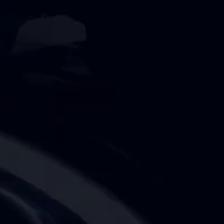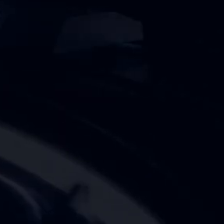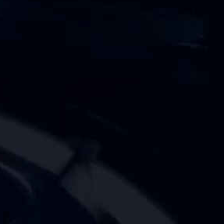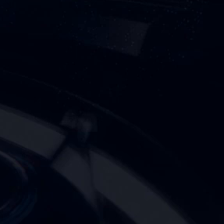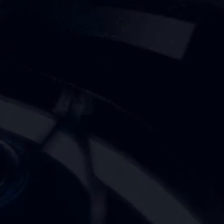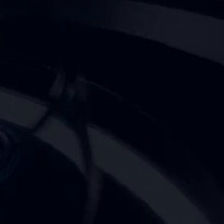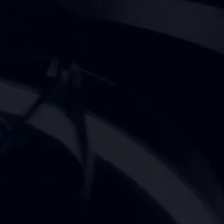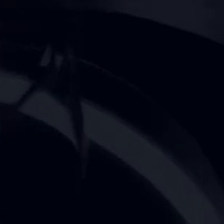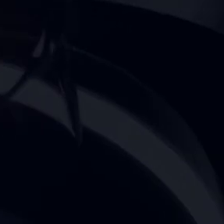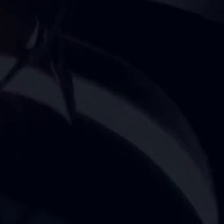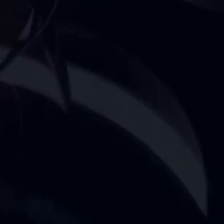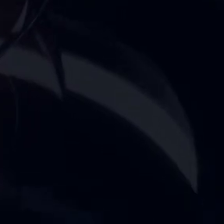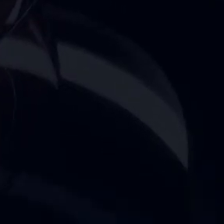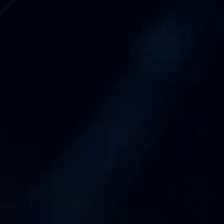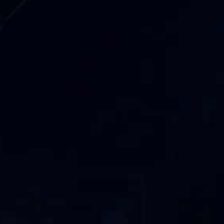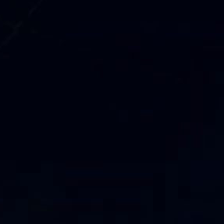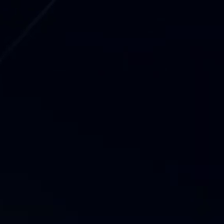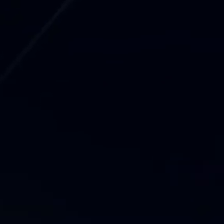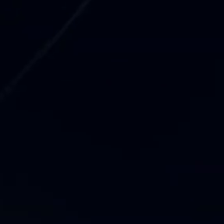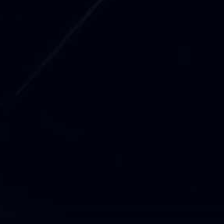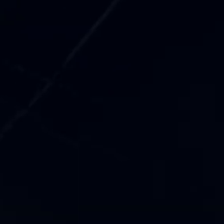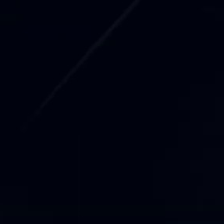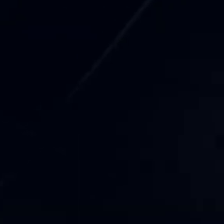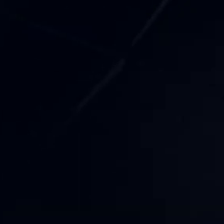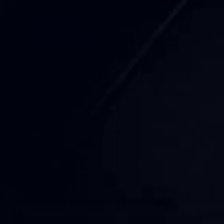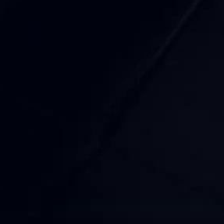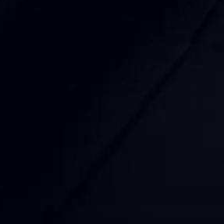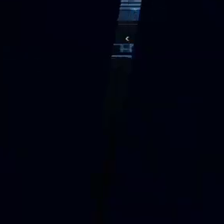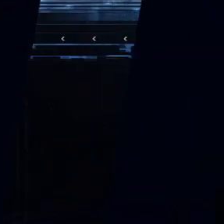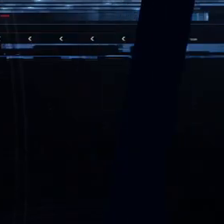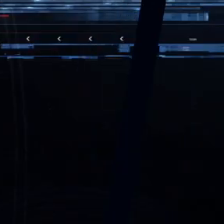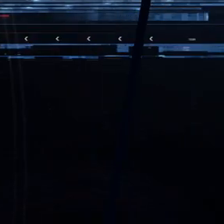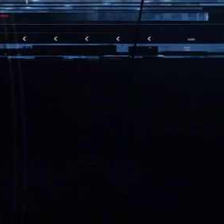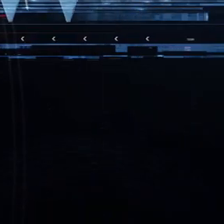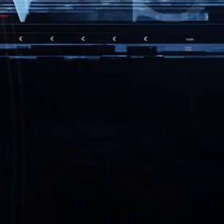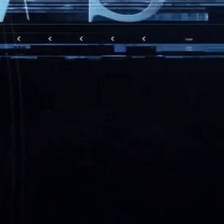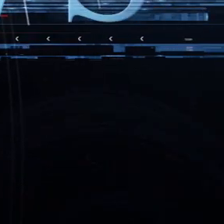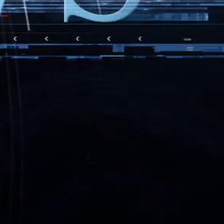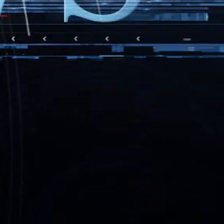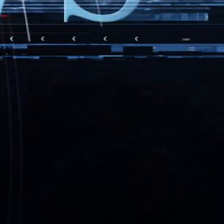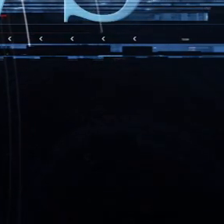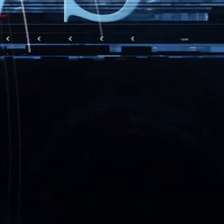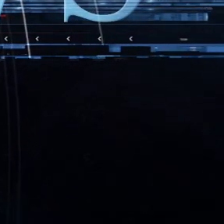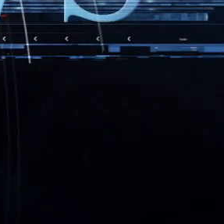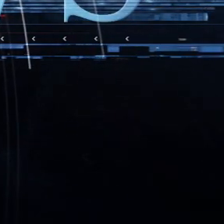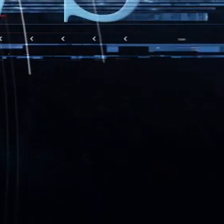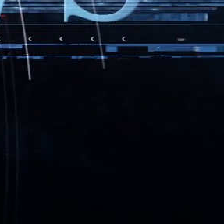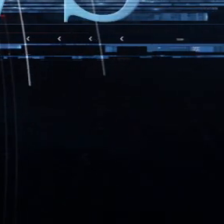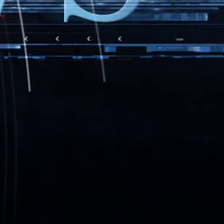com ponto BR. Aqui, você fica bem informado. A qualquer momento, mais news.